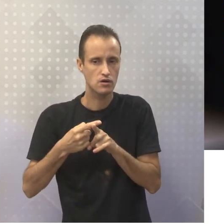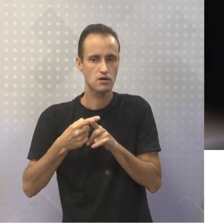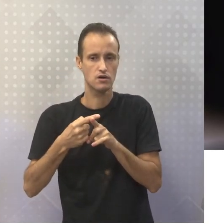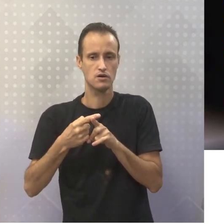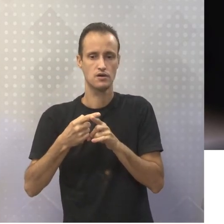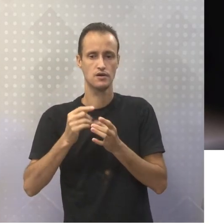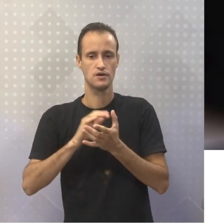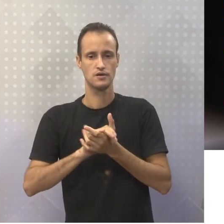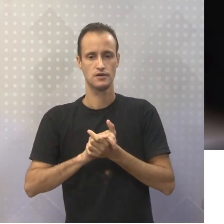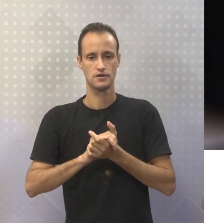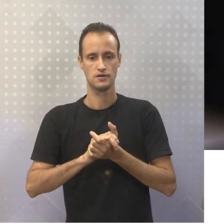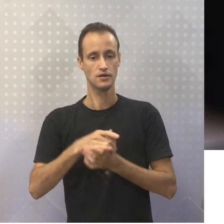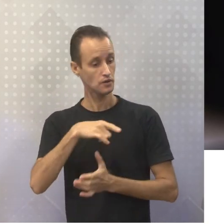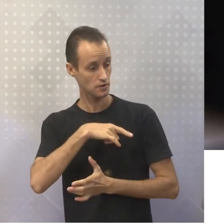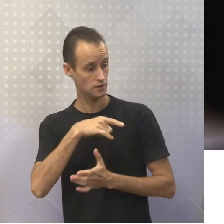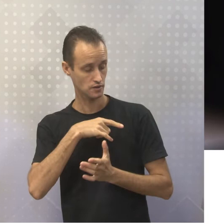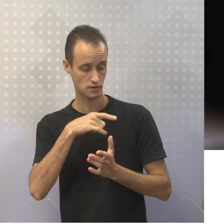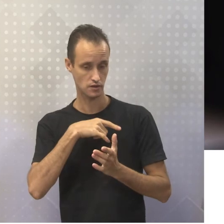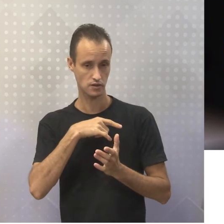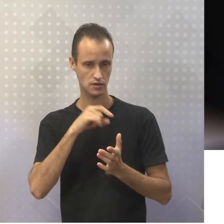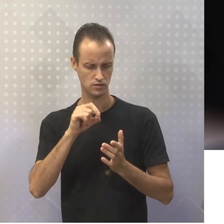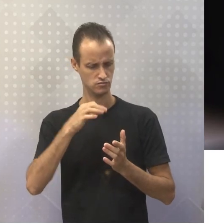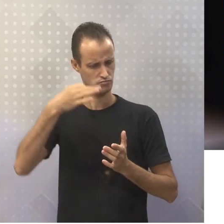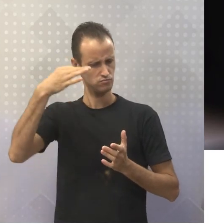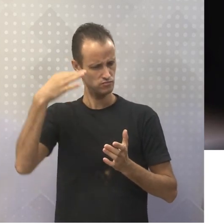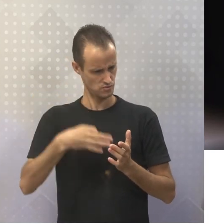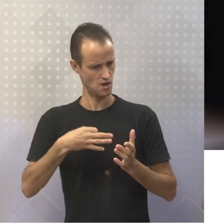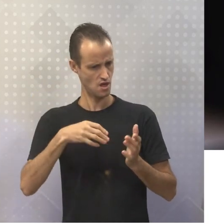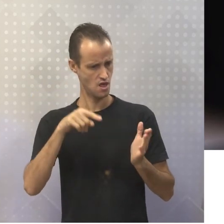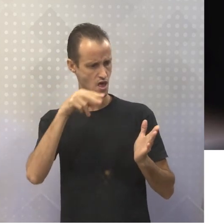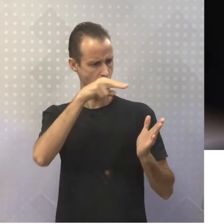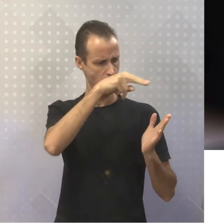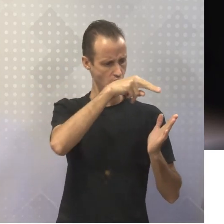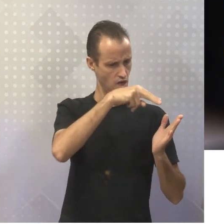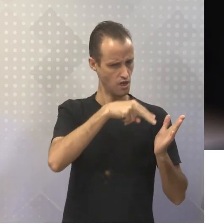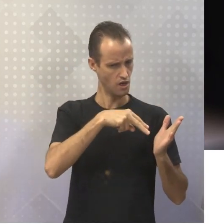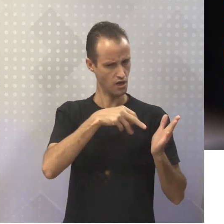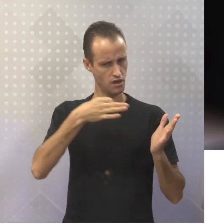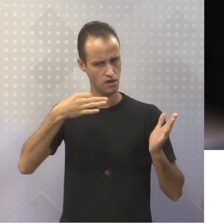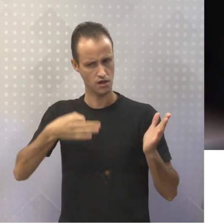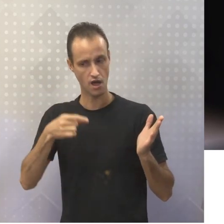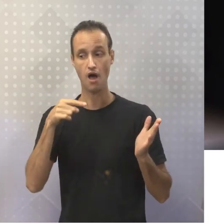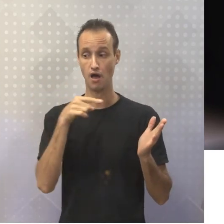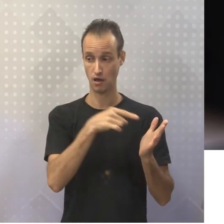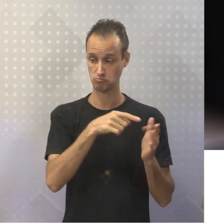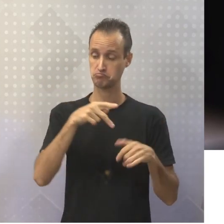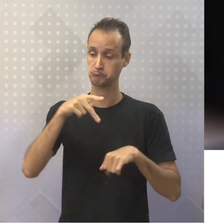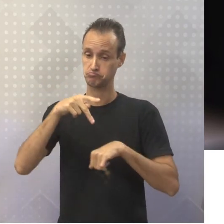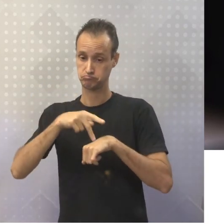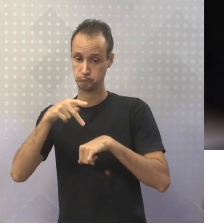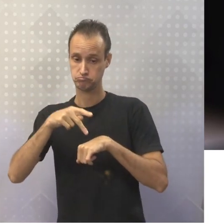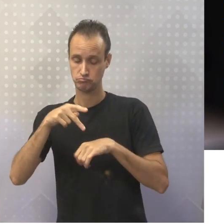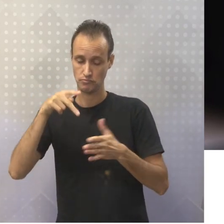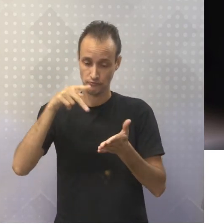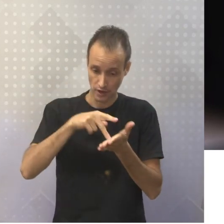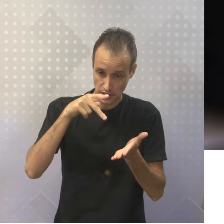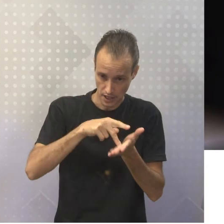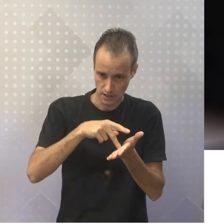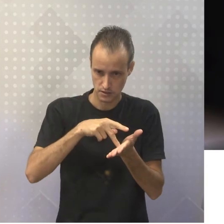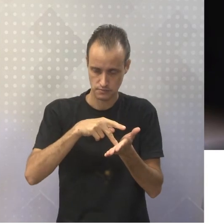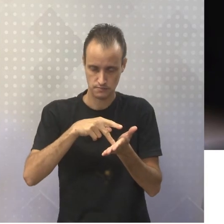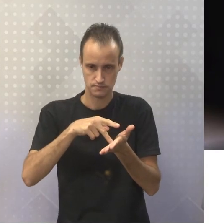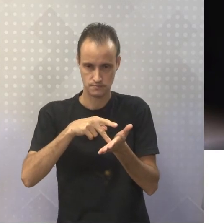tendo justamente o que é a certeza aqui que está sendo mostrada pelo repórter, tá?